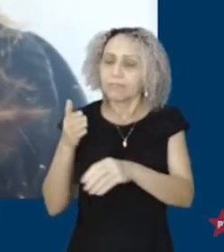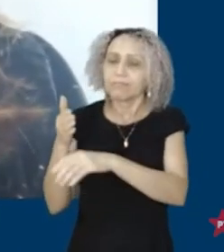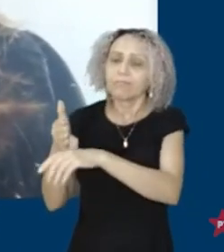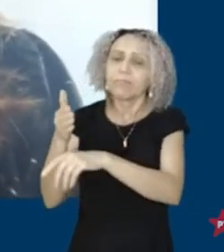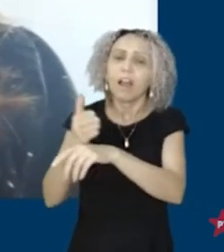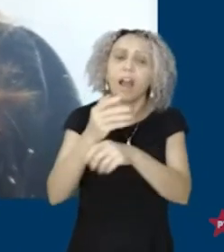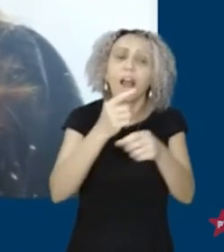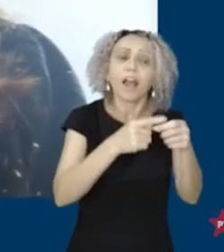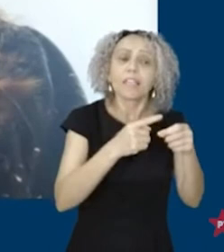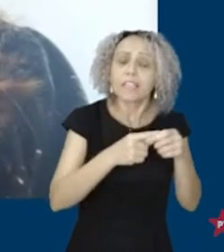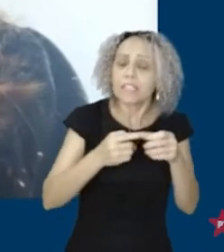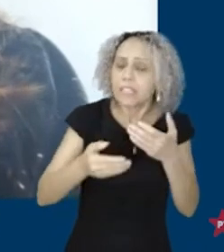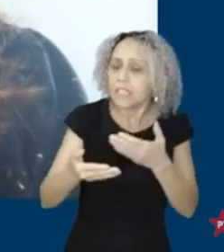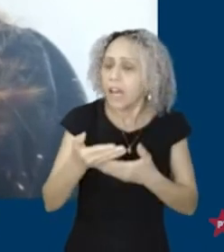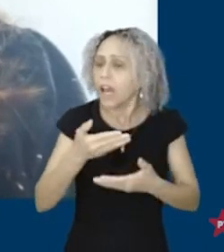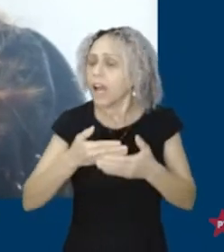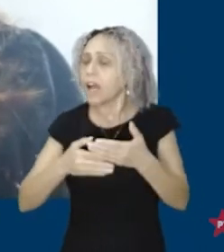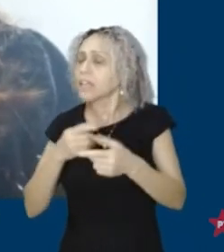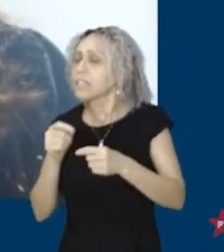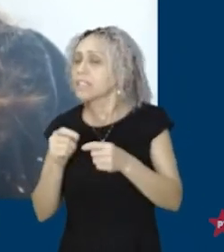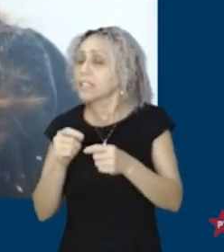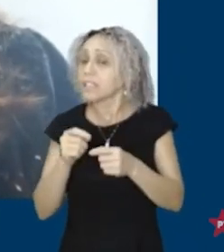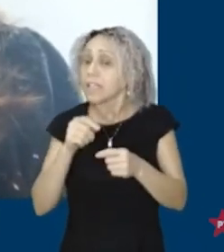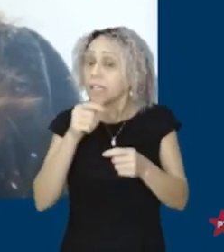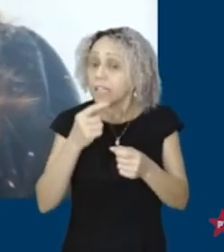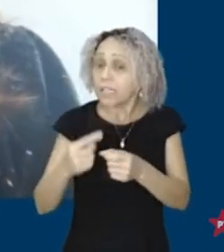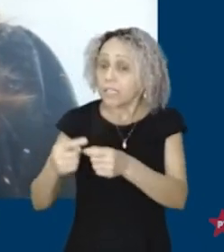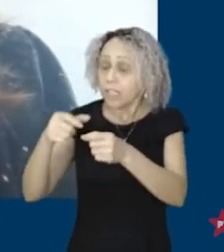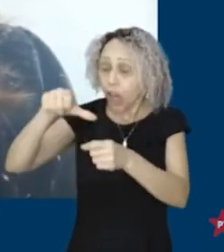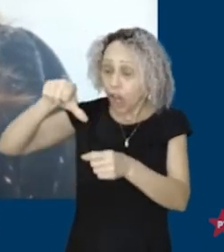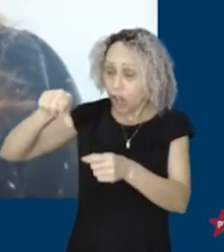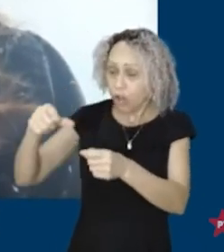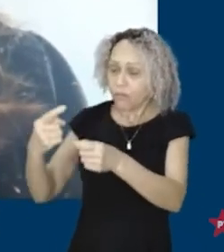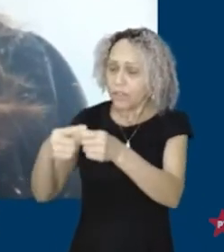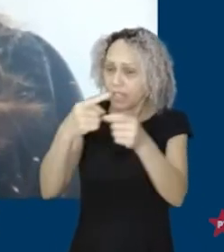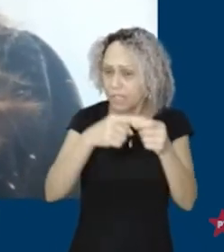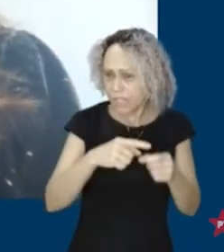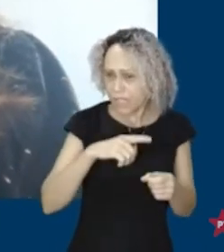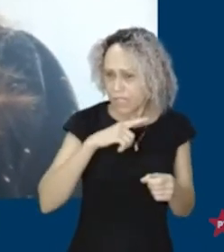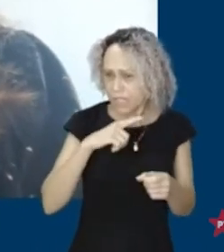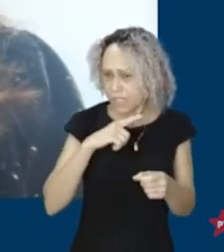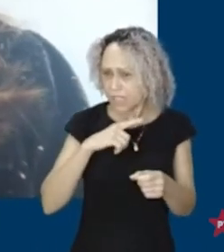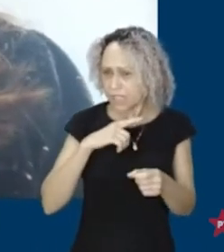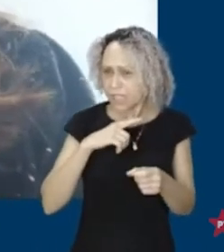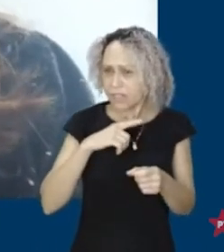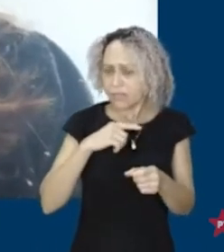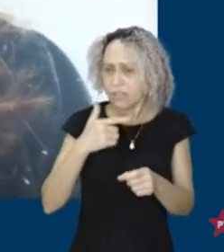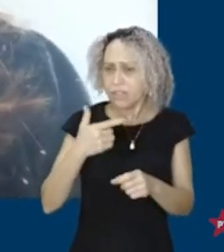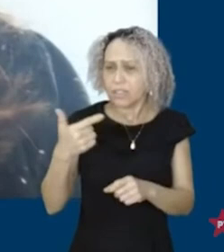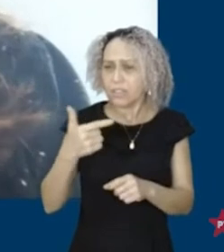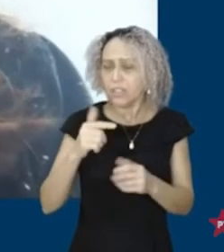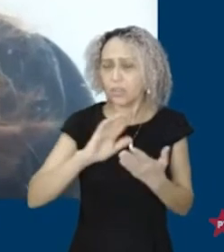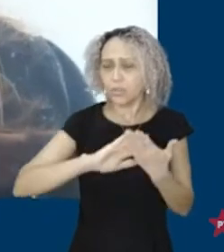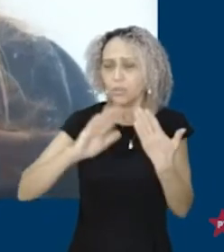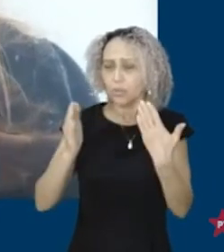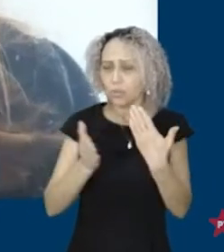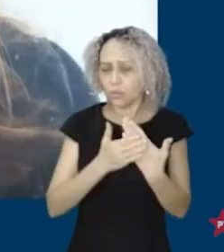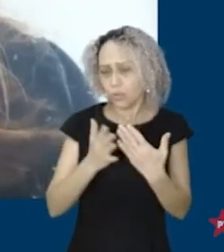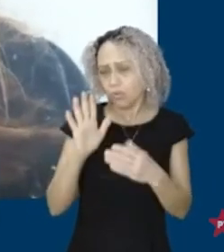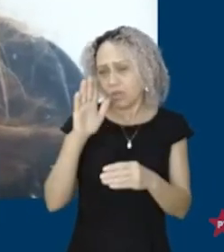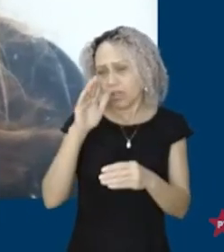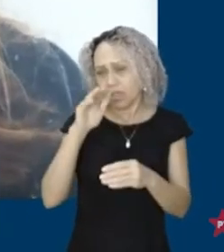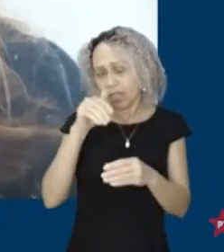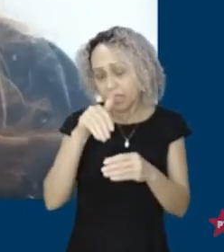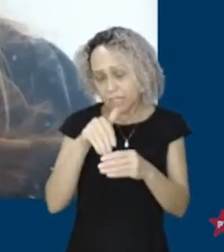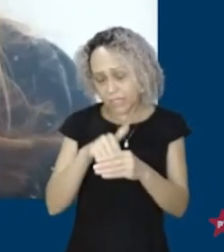as escutas. Nós já reunimos dessas nove, nós já reunimos com seis cidades. E nós vamos apresentar